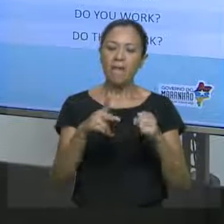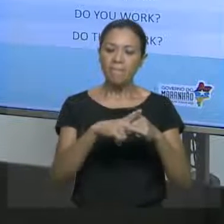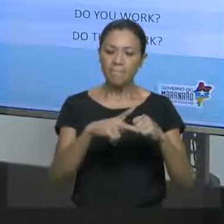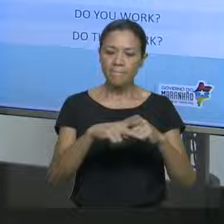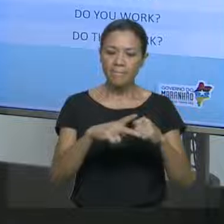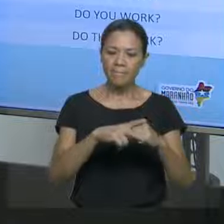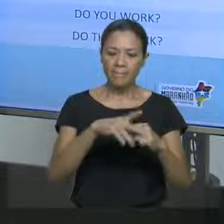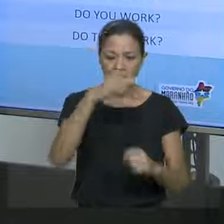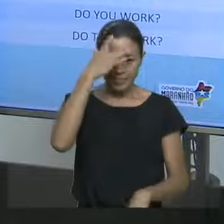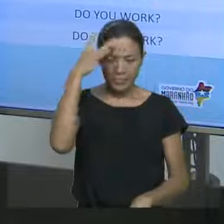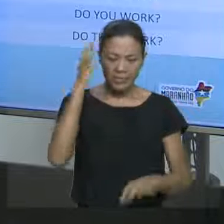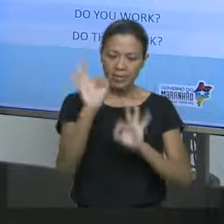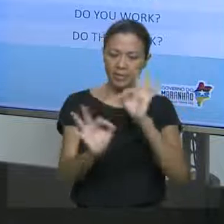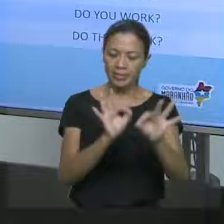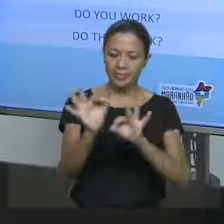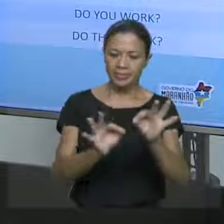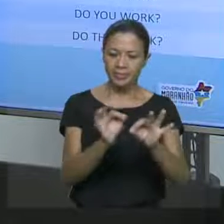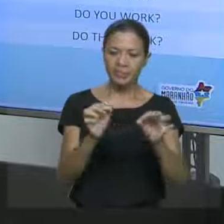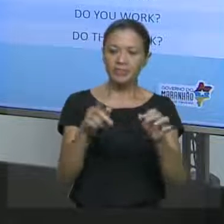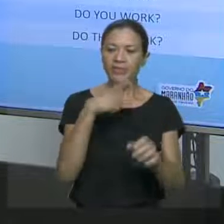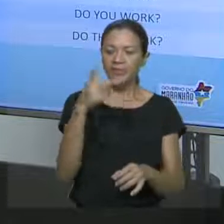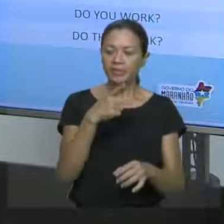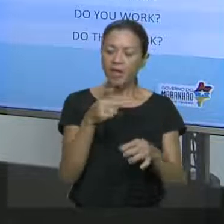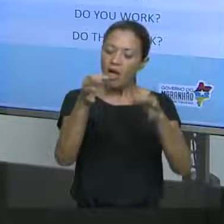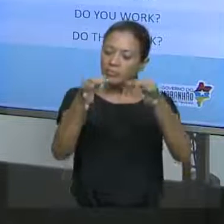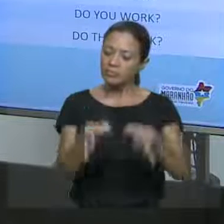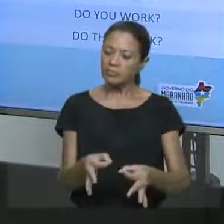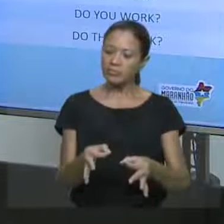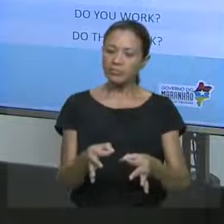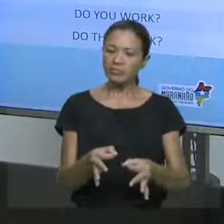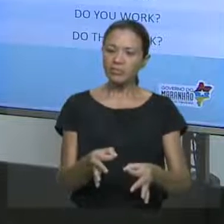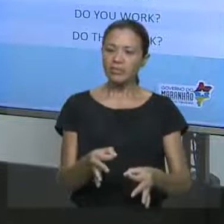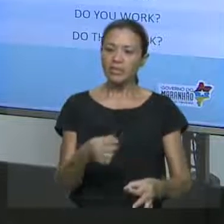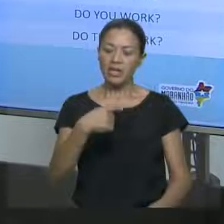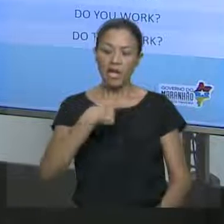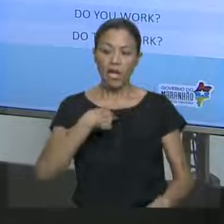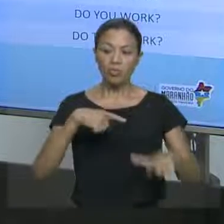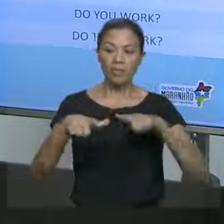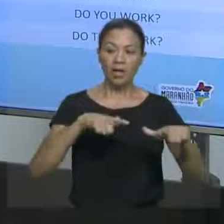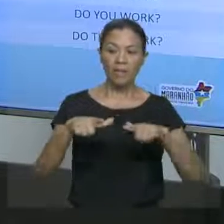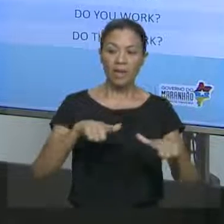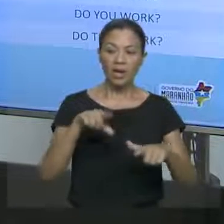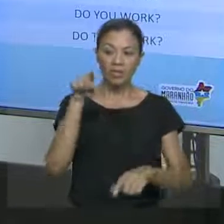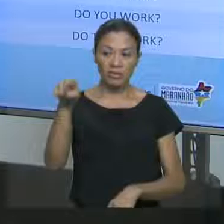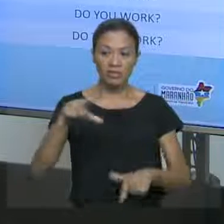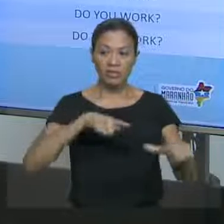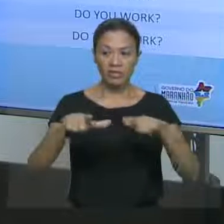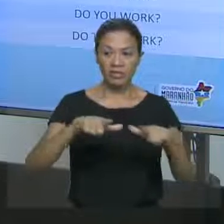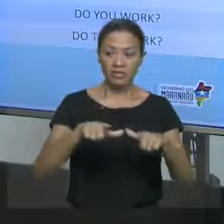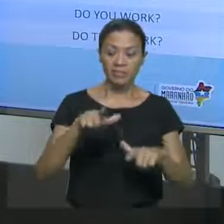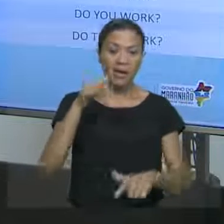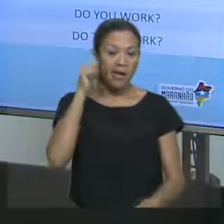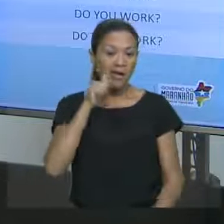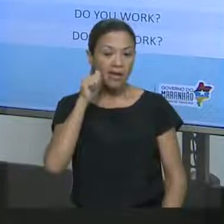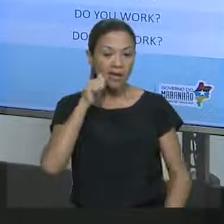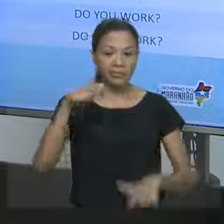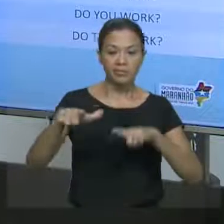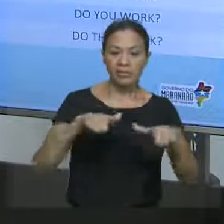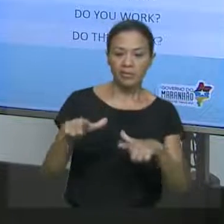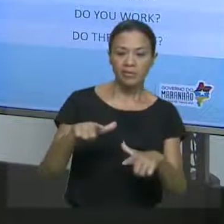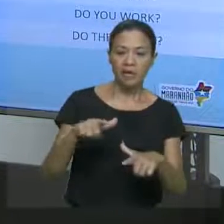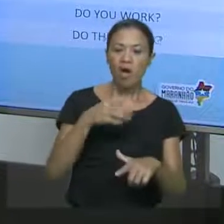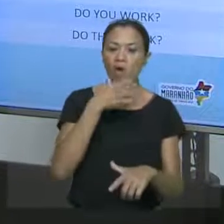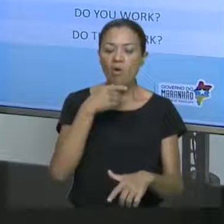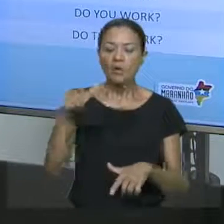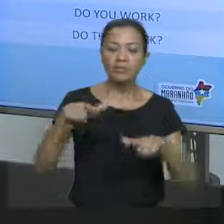e vamos conjugar na forma afirmativa? Então, seria assim, I work, you work, he works, she